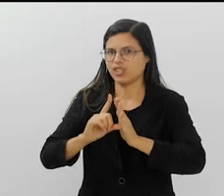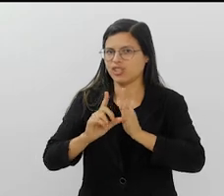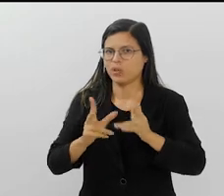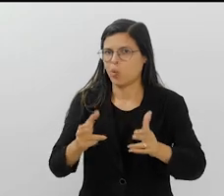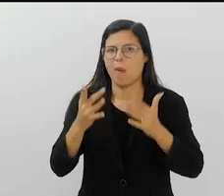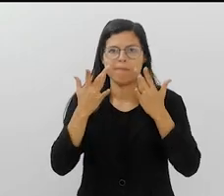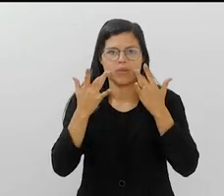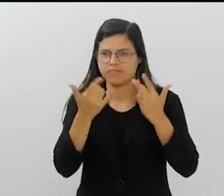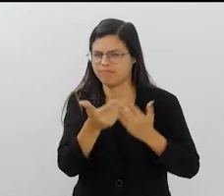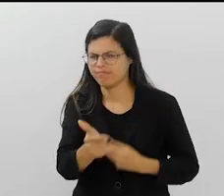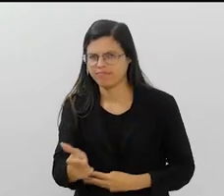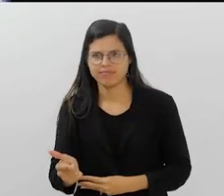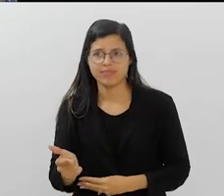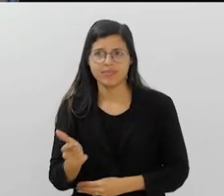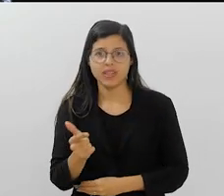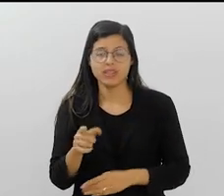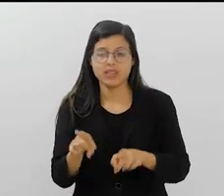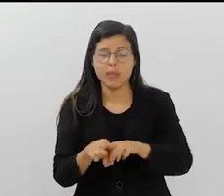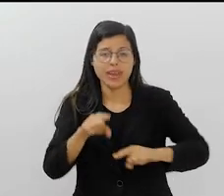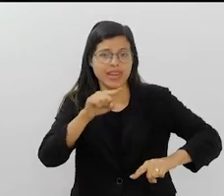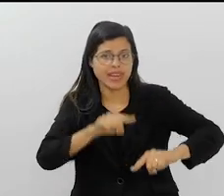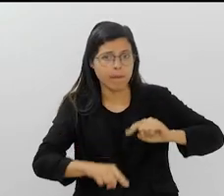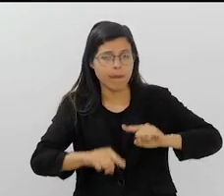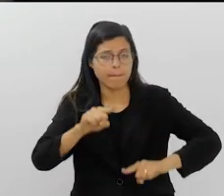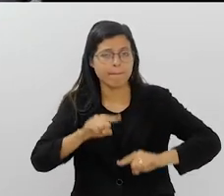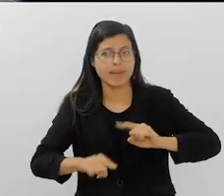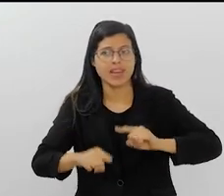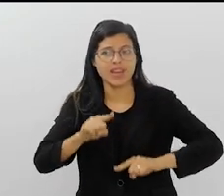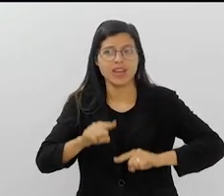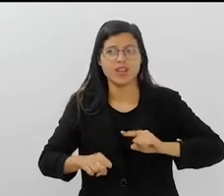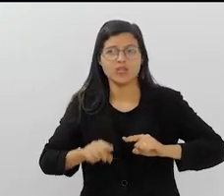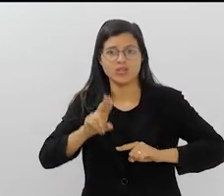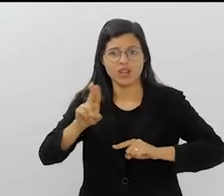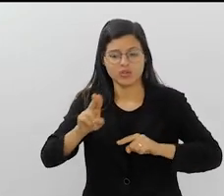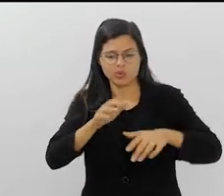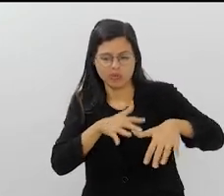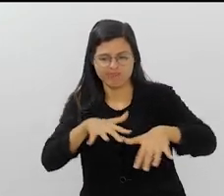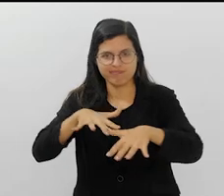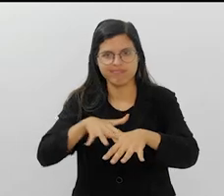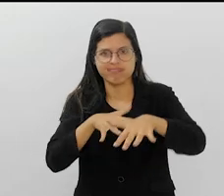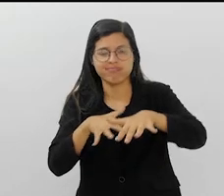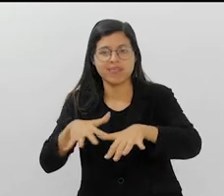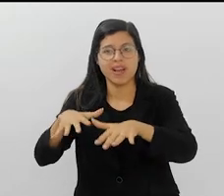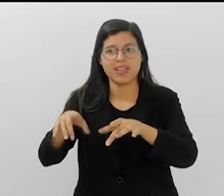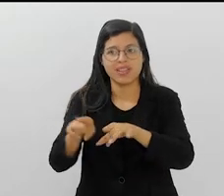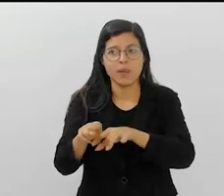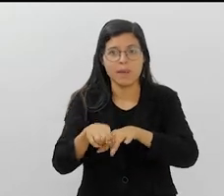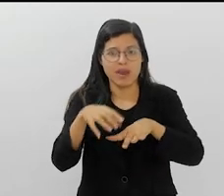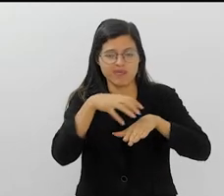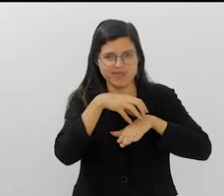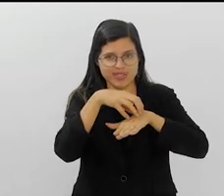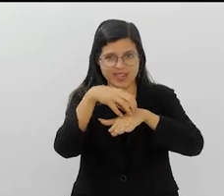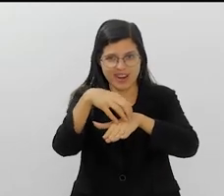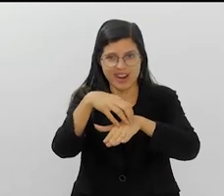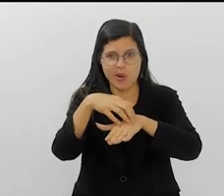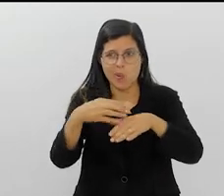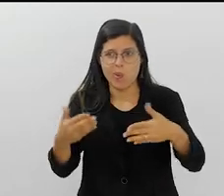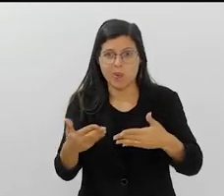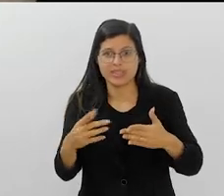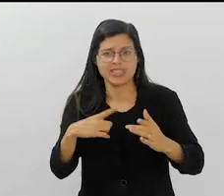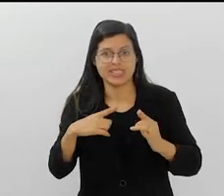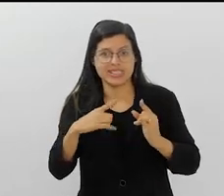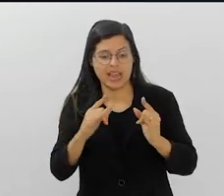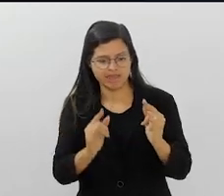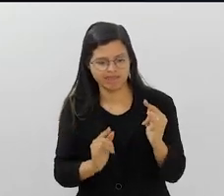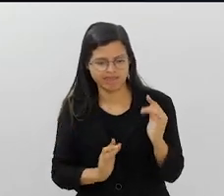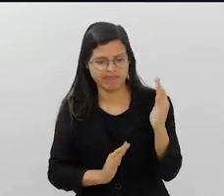teatral, eles não manejam os muitos equipamentos que eles carregam por esse cortejo, inclusive os carros alegóricos, que hoje são prédios